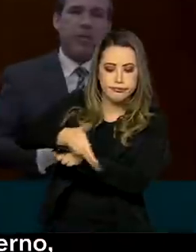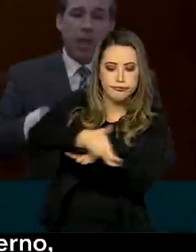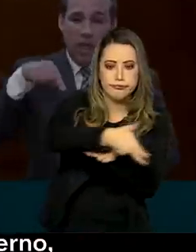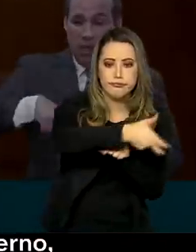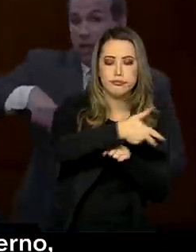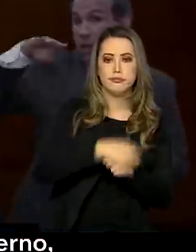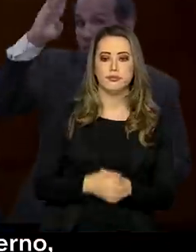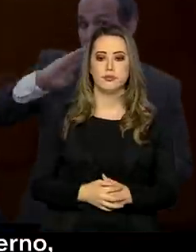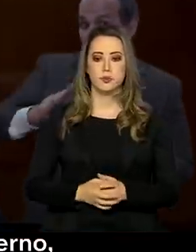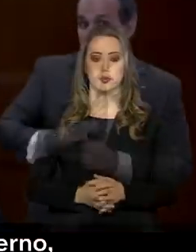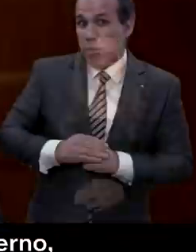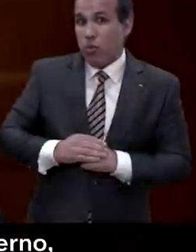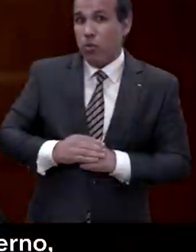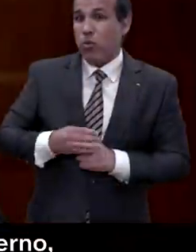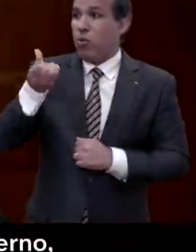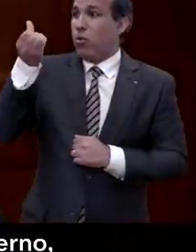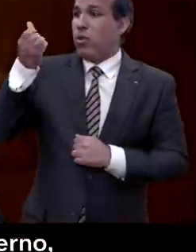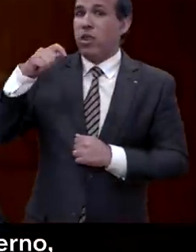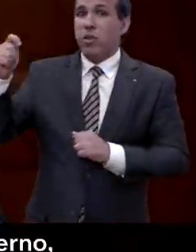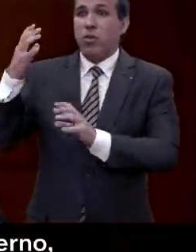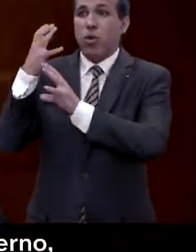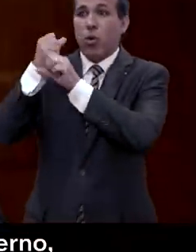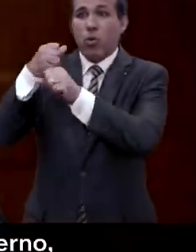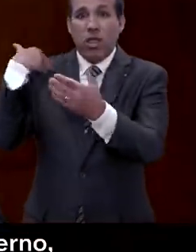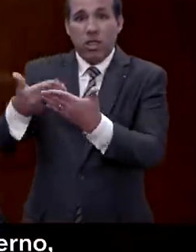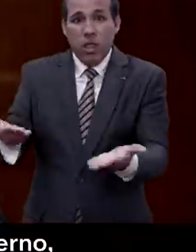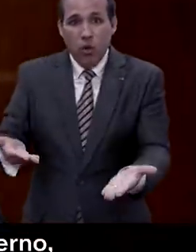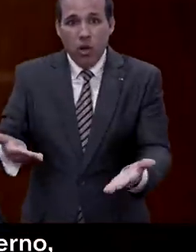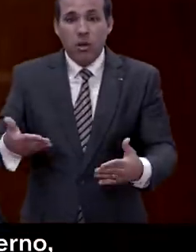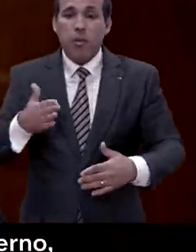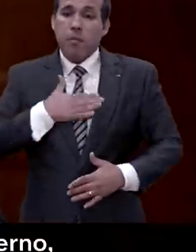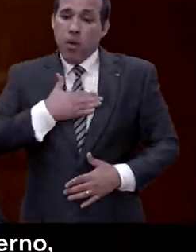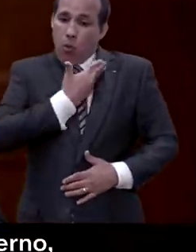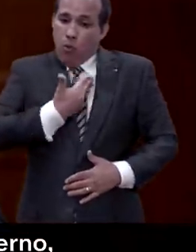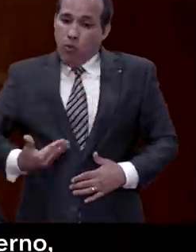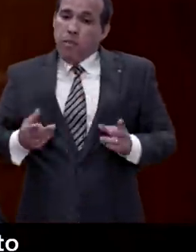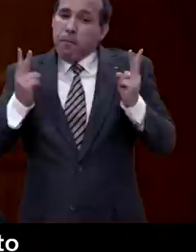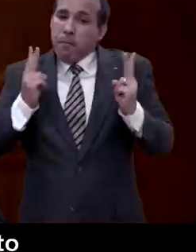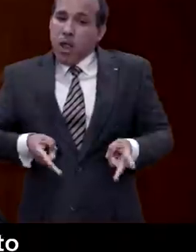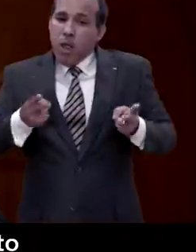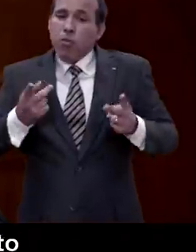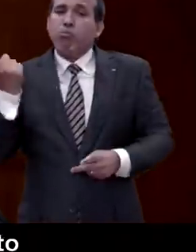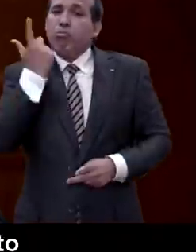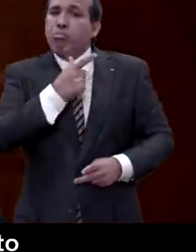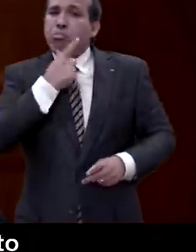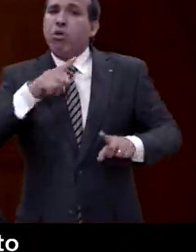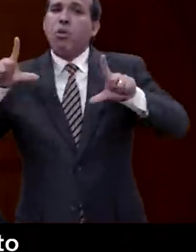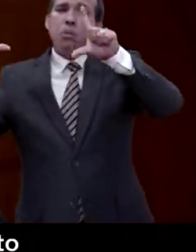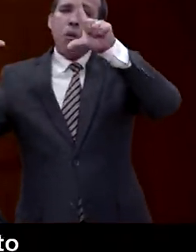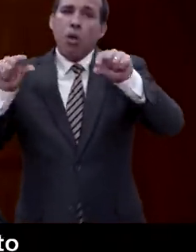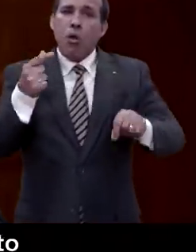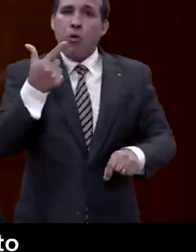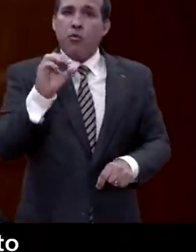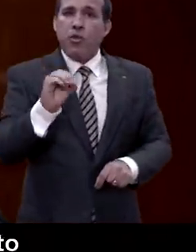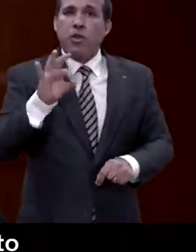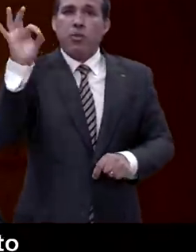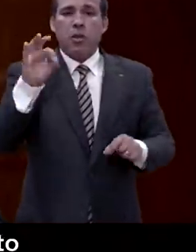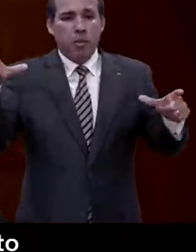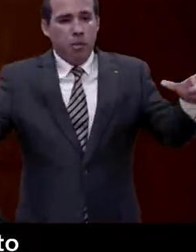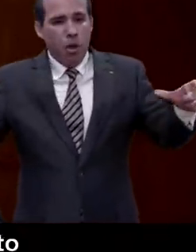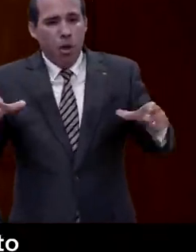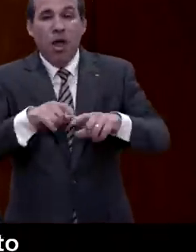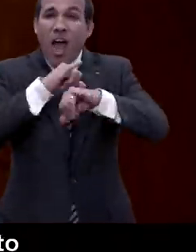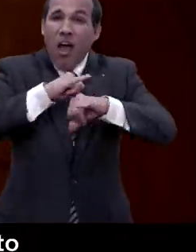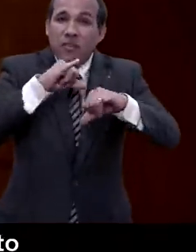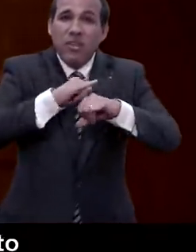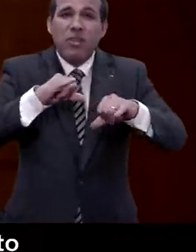No Brasil, nos últimos seis meses, por iniciativa do meu governo, houve uma queda de 20% nos